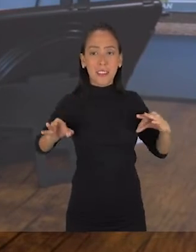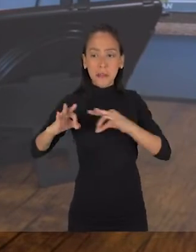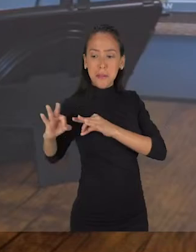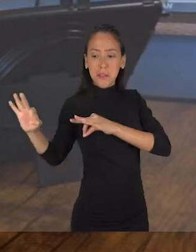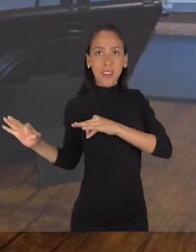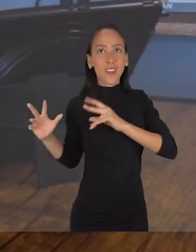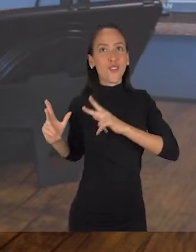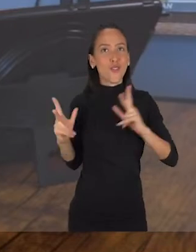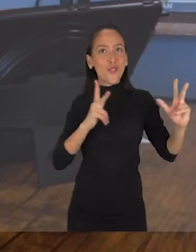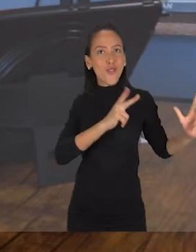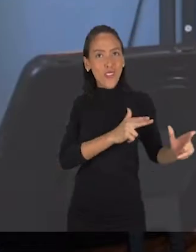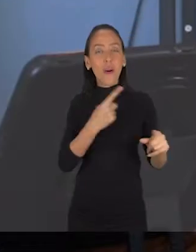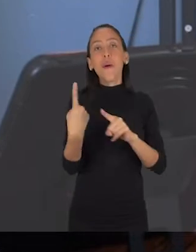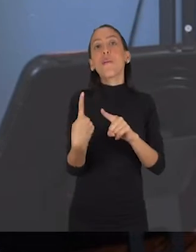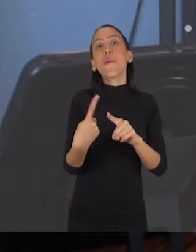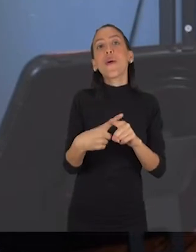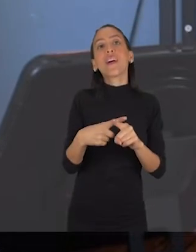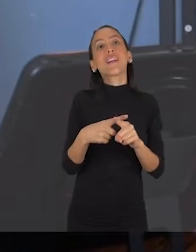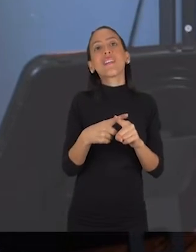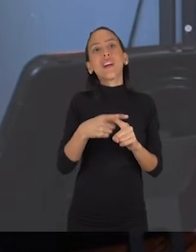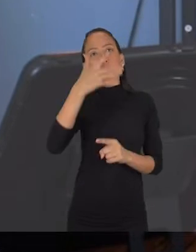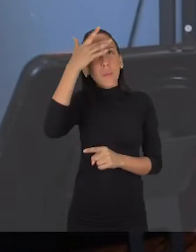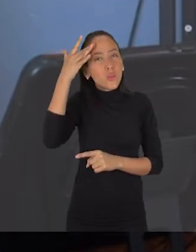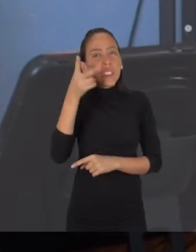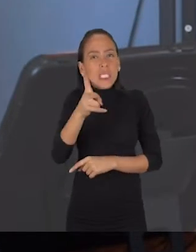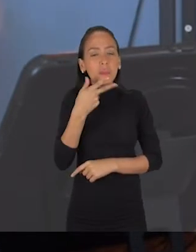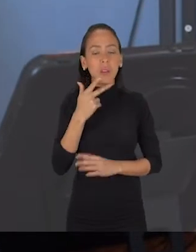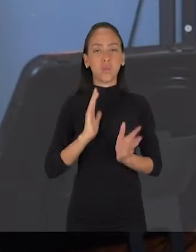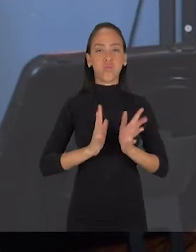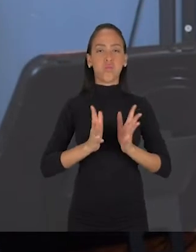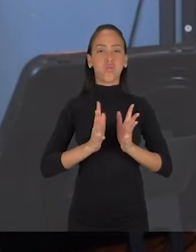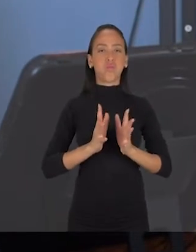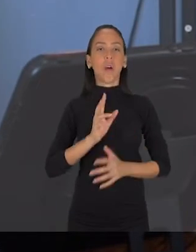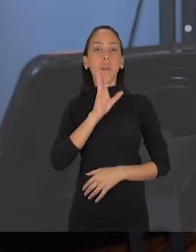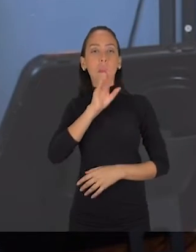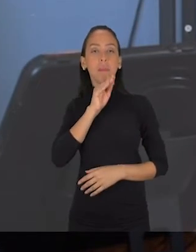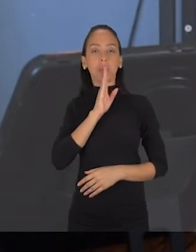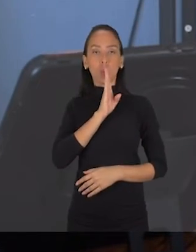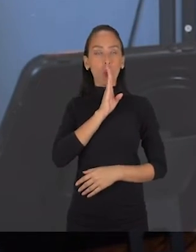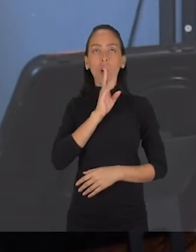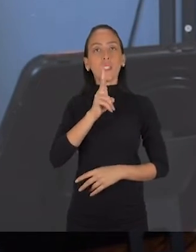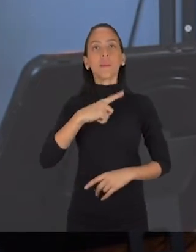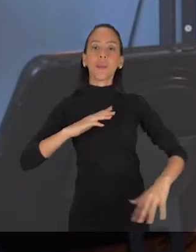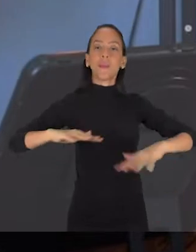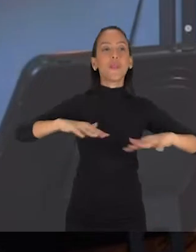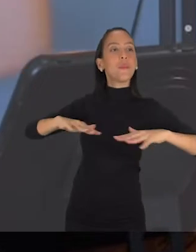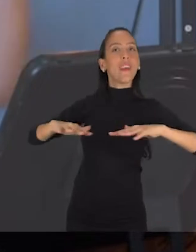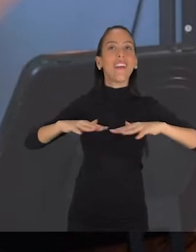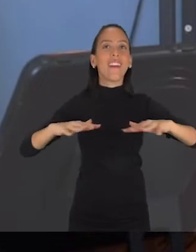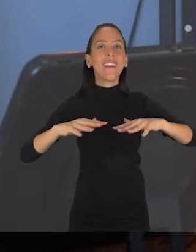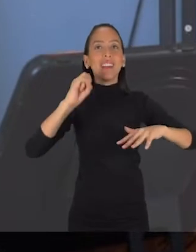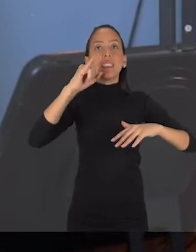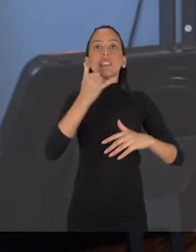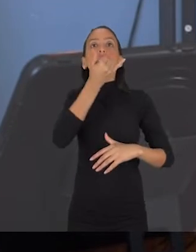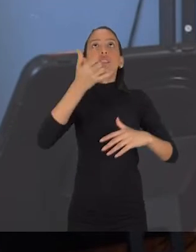uma tice aqui e uma tice aqui. Por quê? Primeiro, ninguém fala parado. A gente sempre está se mexendo. Então eu não quero que em momento nenhum a minha cabeça